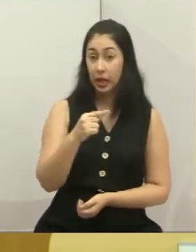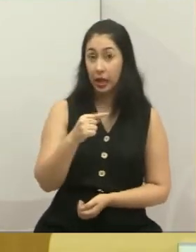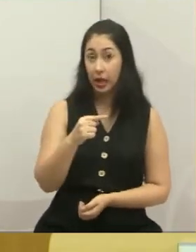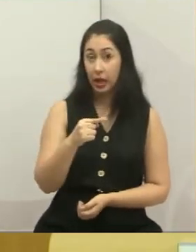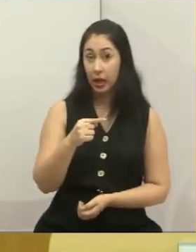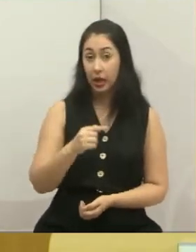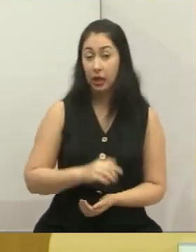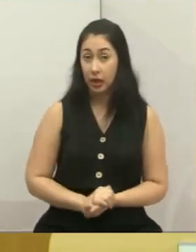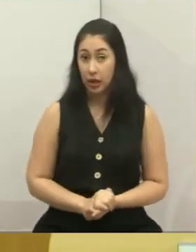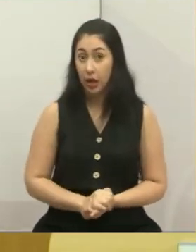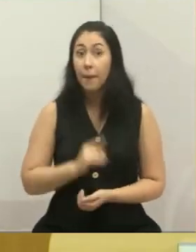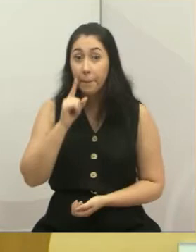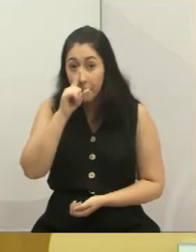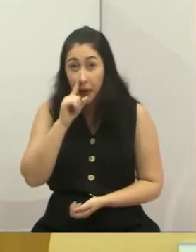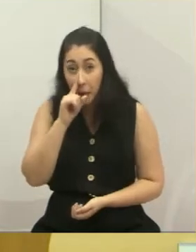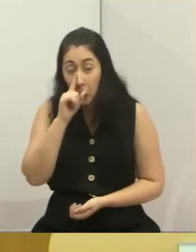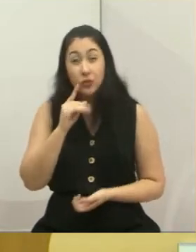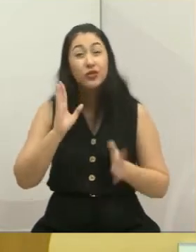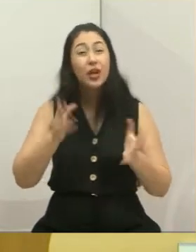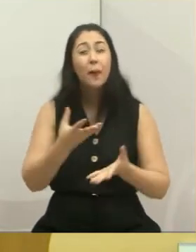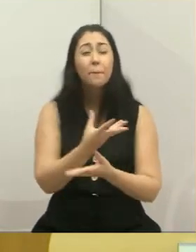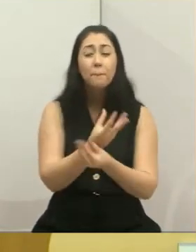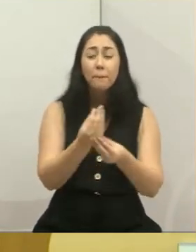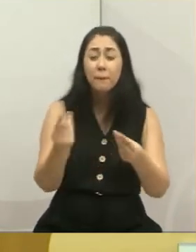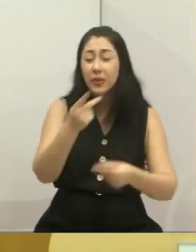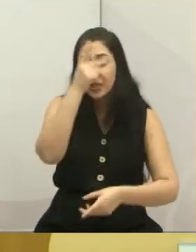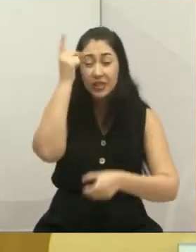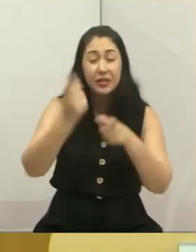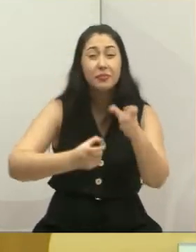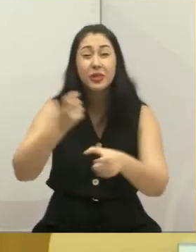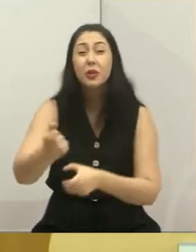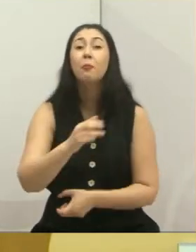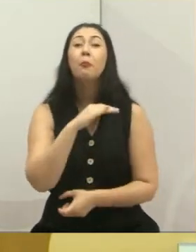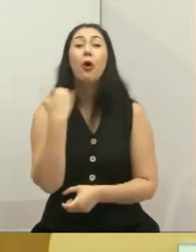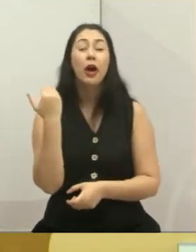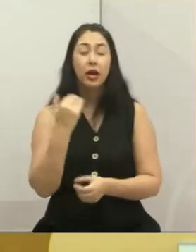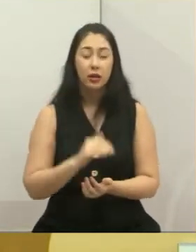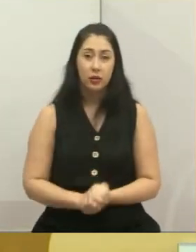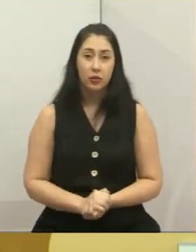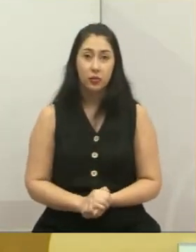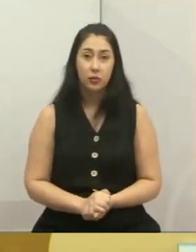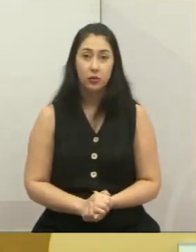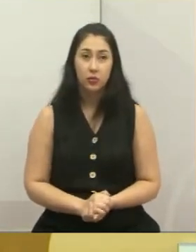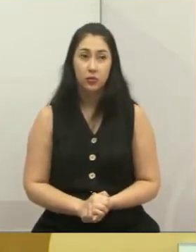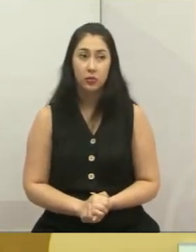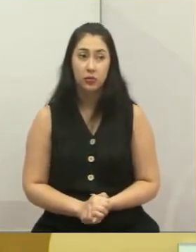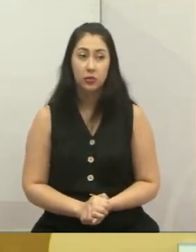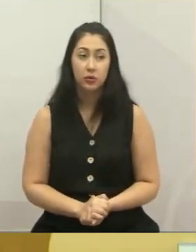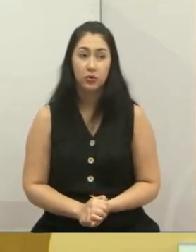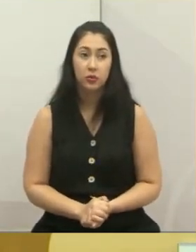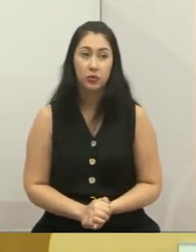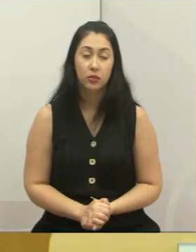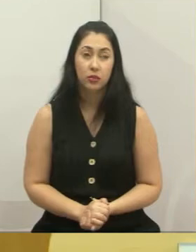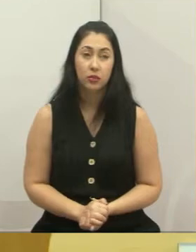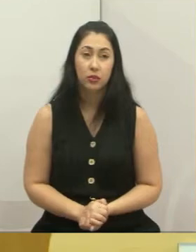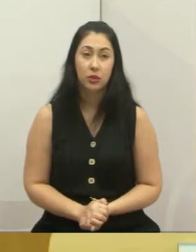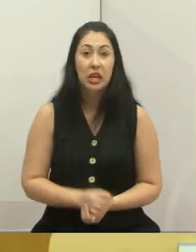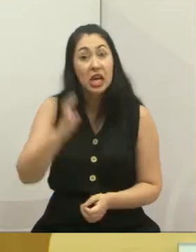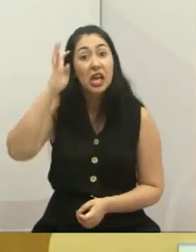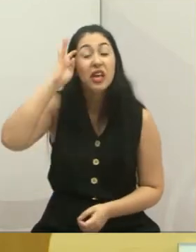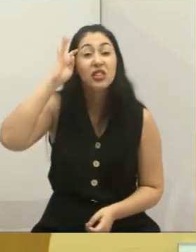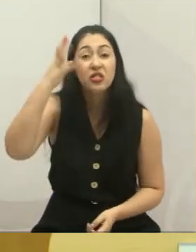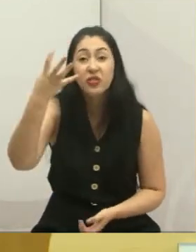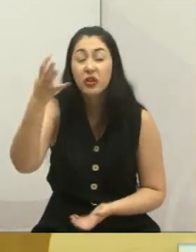chama de retão da morte, já morreu muita gente ali, por isso chama retão da morte. Ela não foi lá